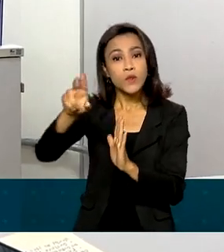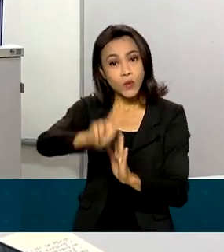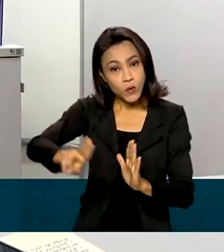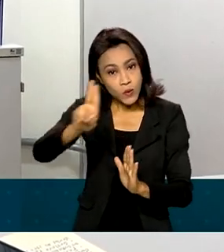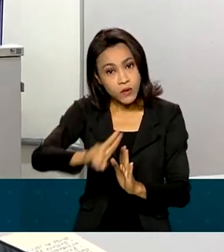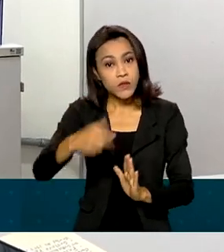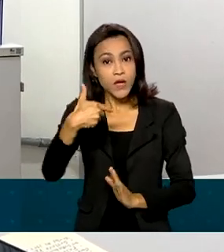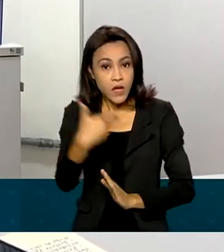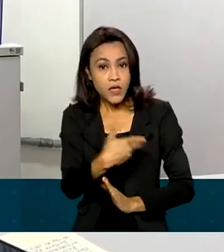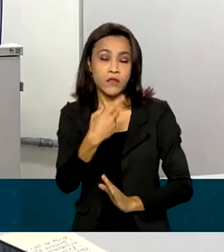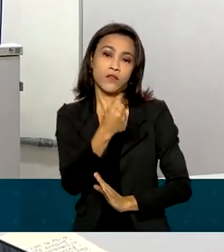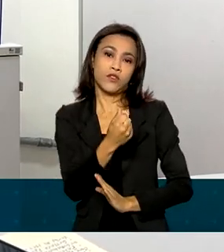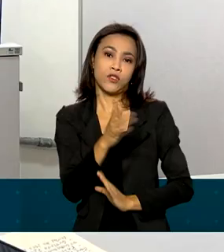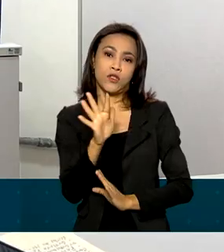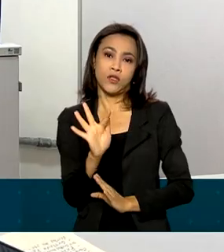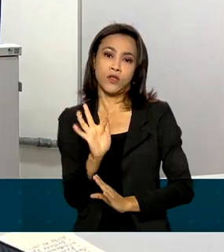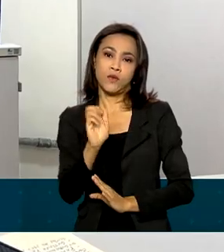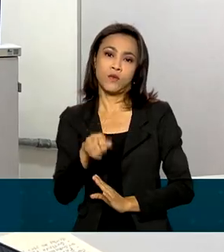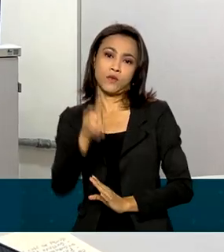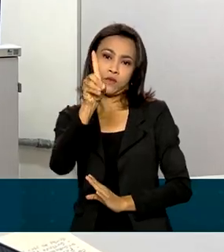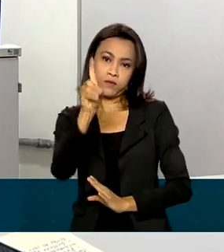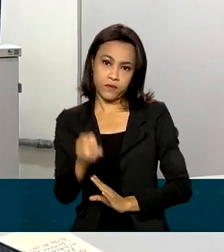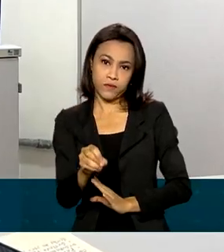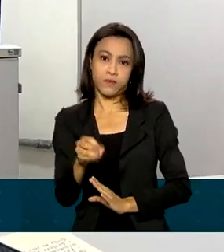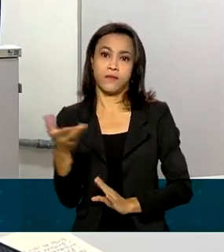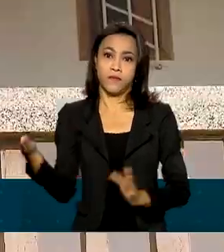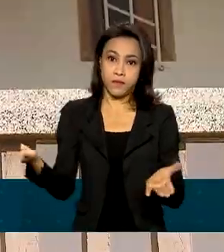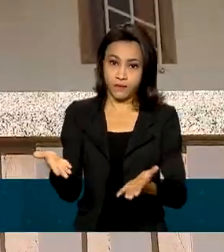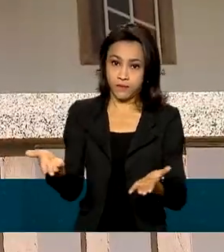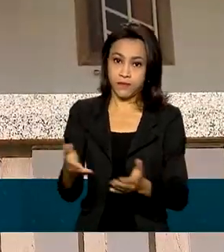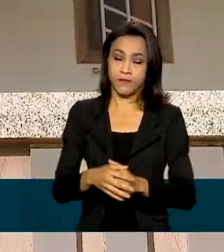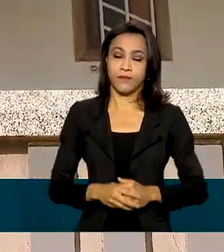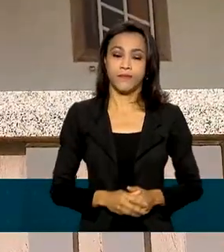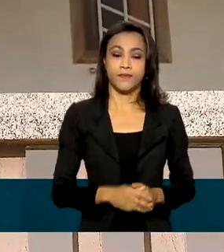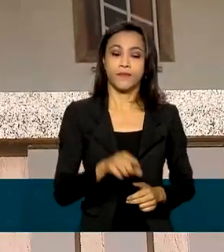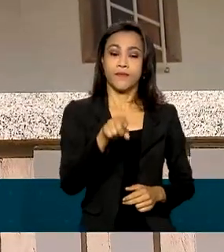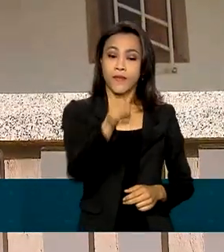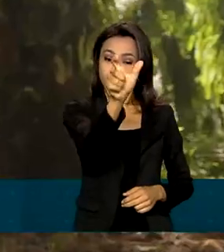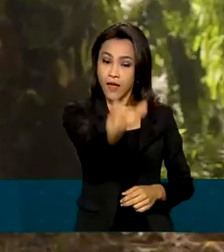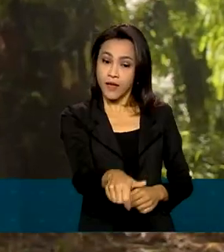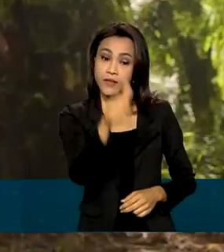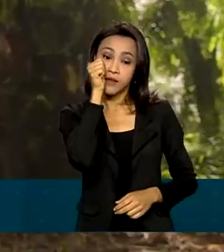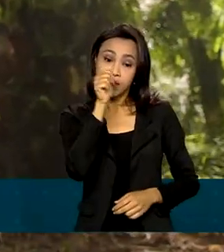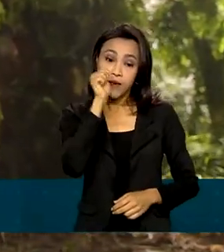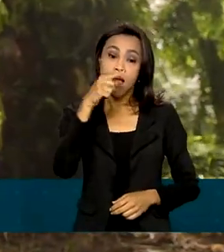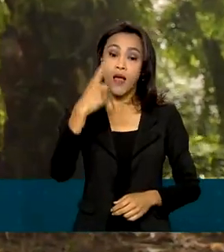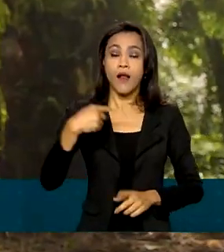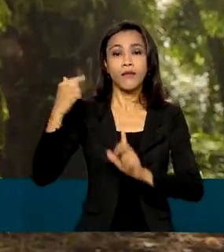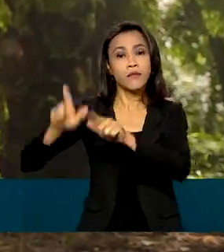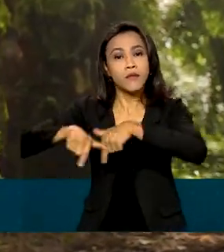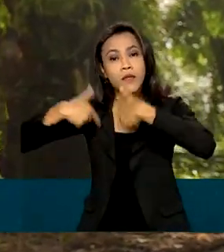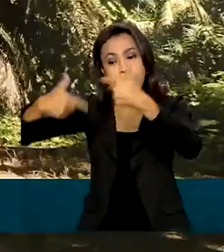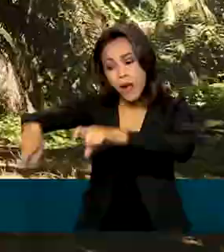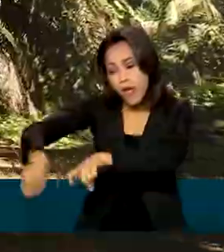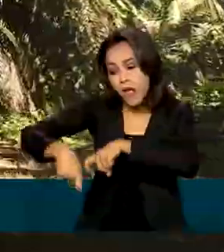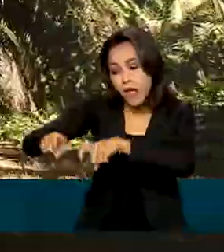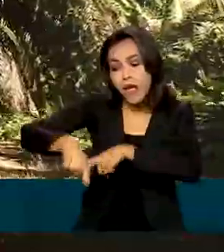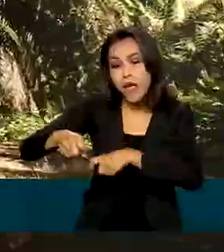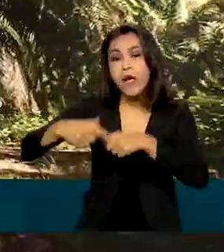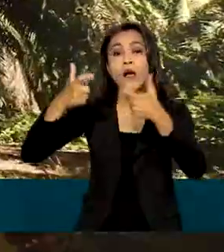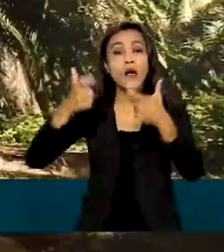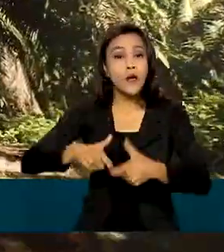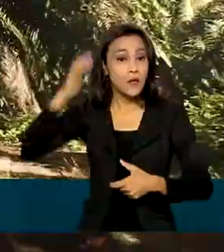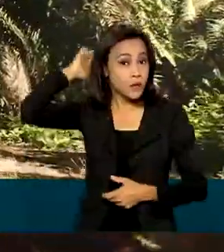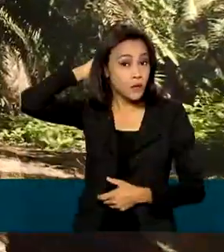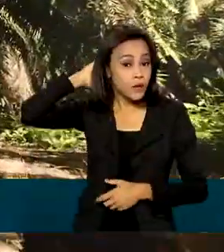FNE, que foi a loja da Poama, que hoje é a nossa matriz. Já a Benedita é uma produtora rural no Pará, que vende